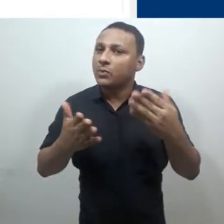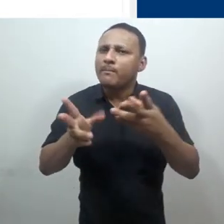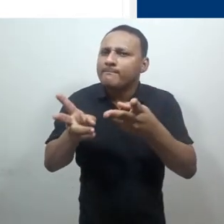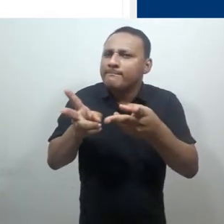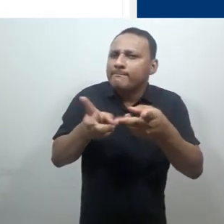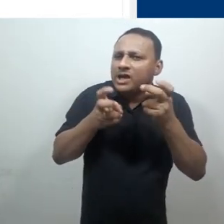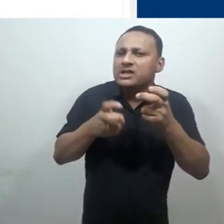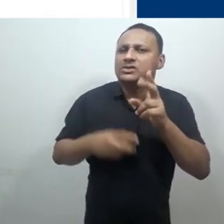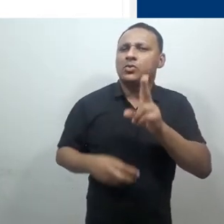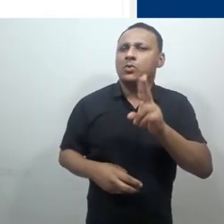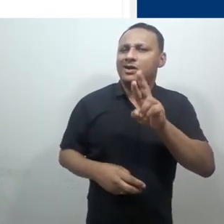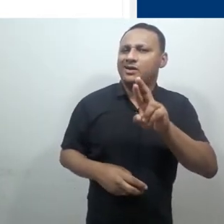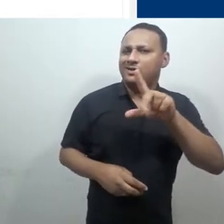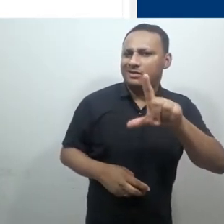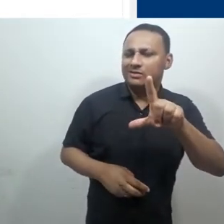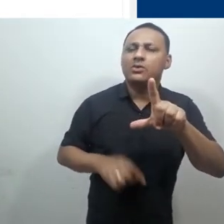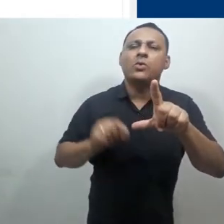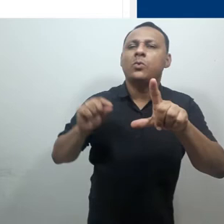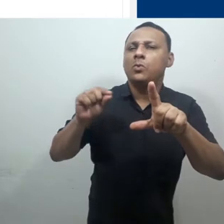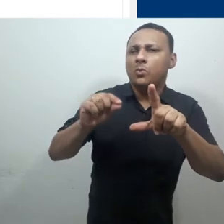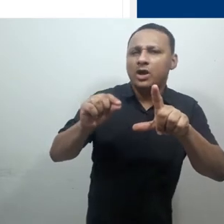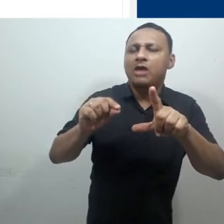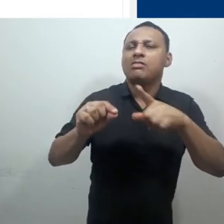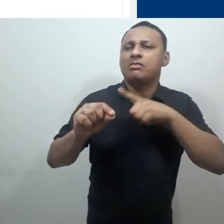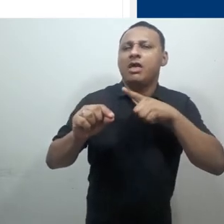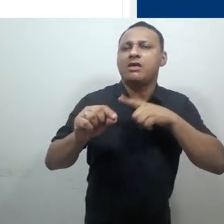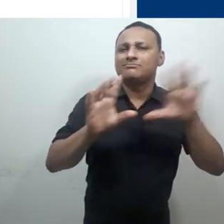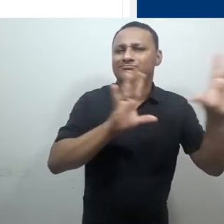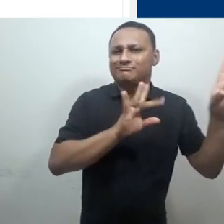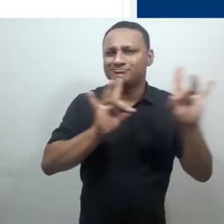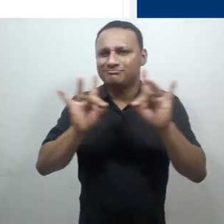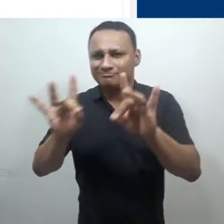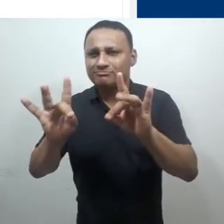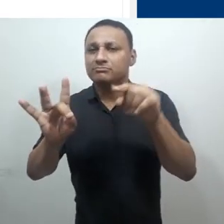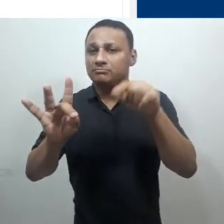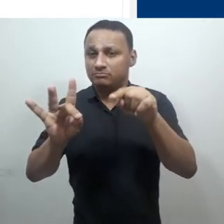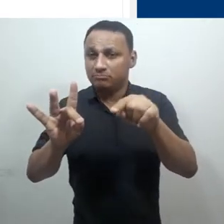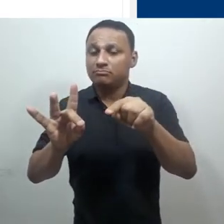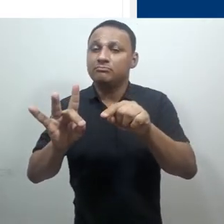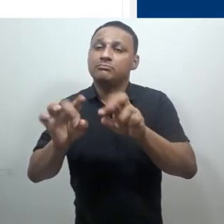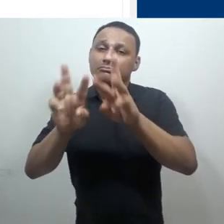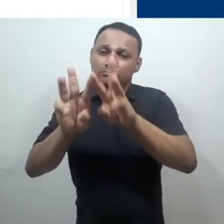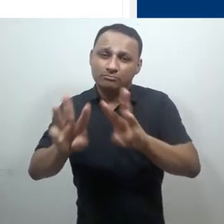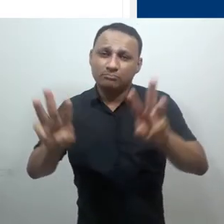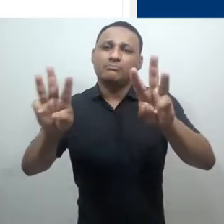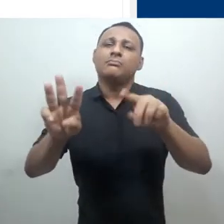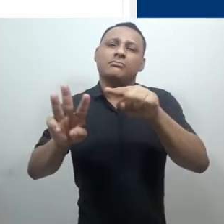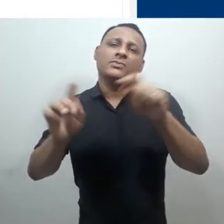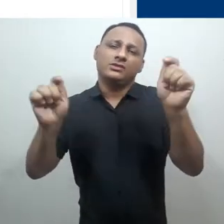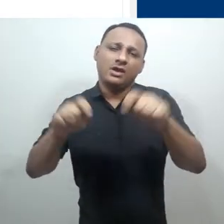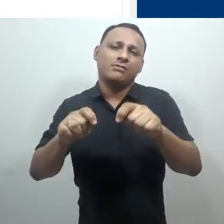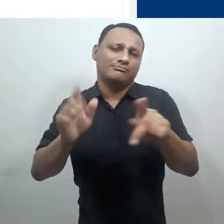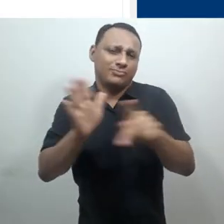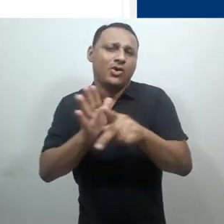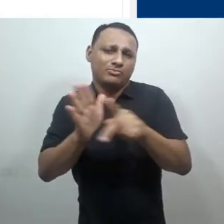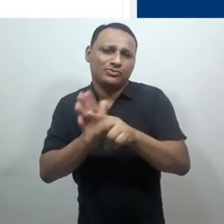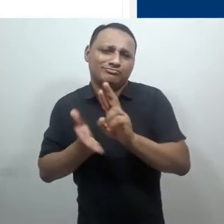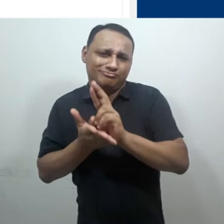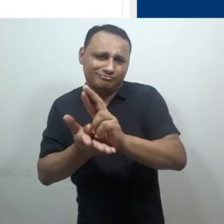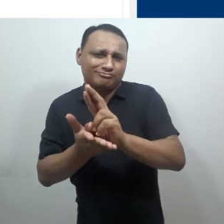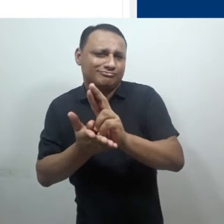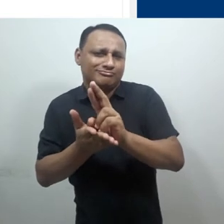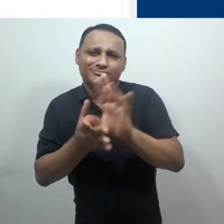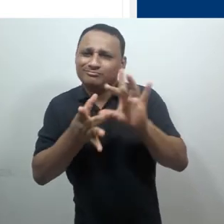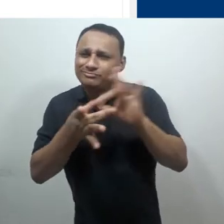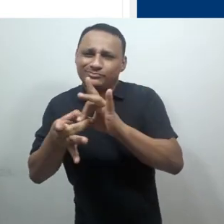e pelo título, que no caso chamamos este recurso do tipo URL de recursos do